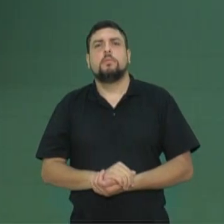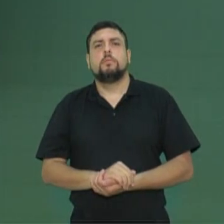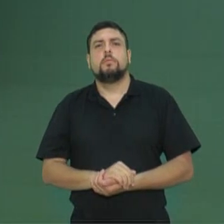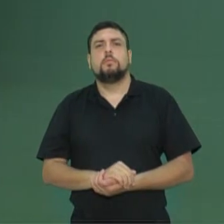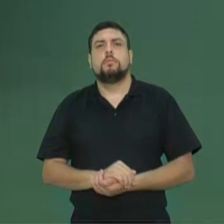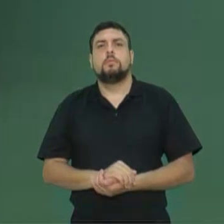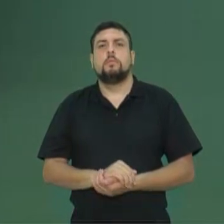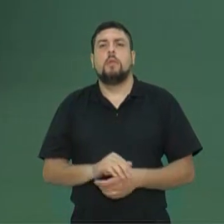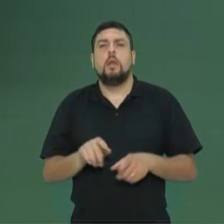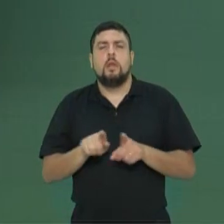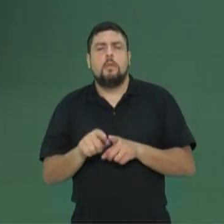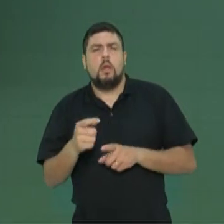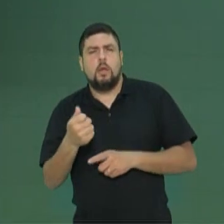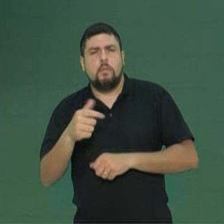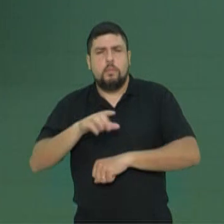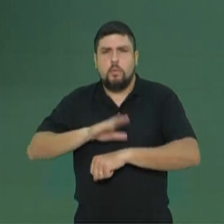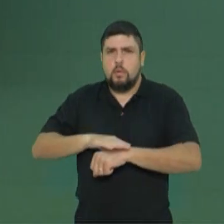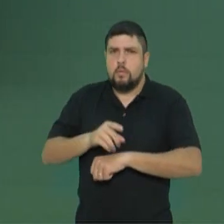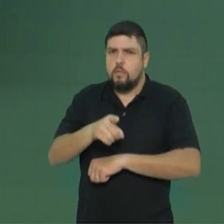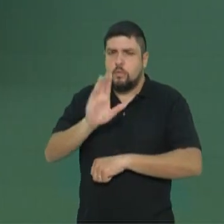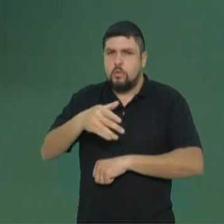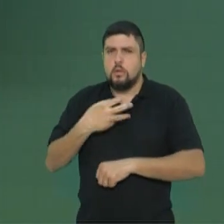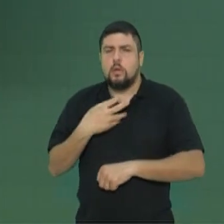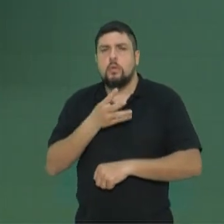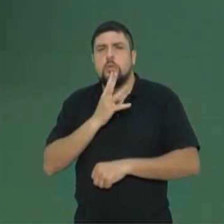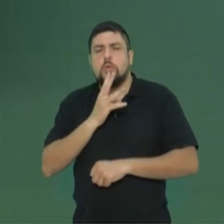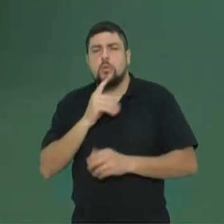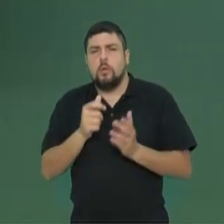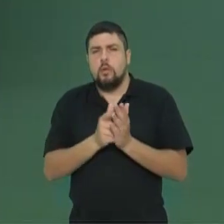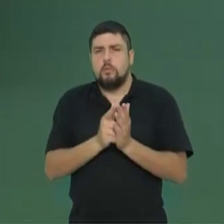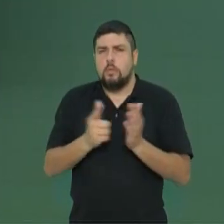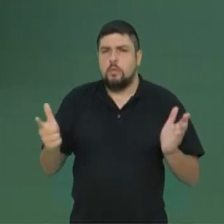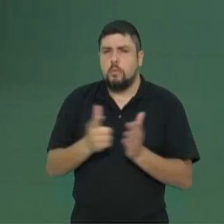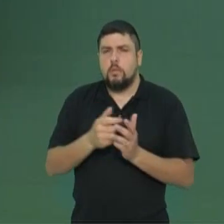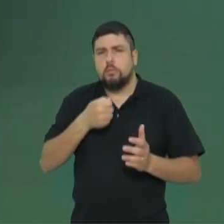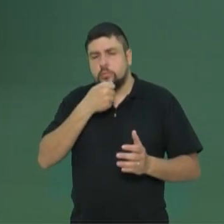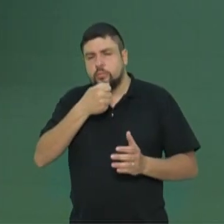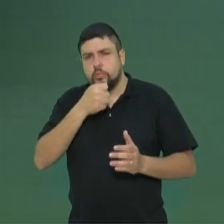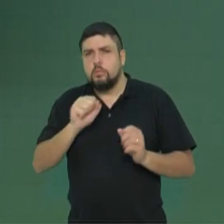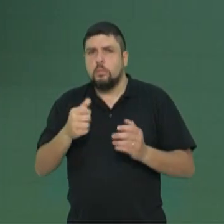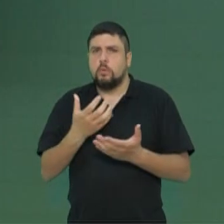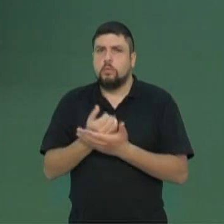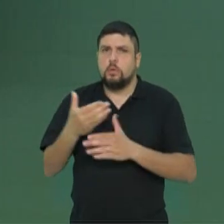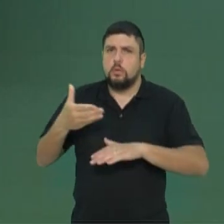Seguindo, nós temos pouco tempo, vocês já conhecem essa reportagem, pode acessar a aula aí, no sala de aula.